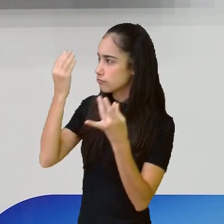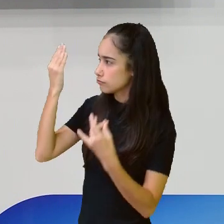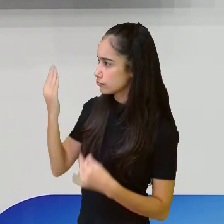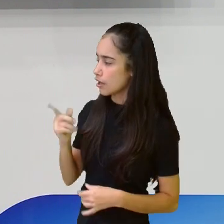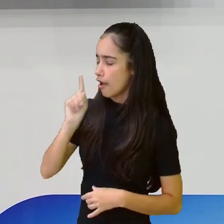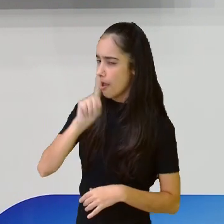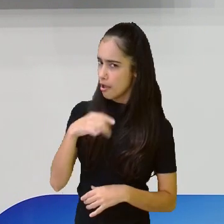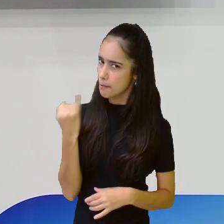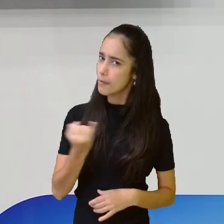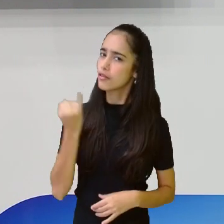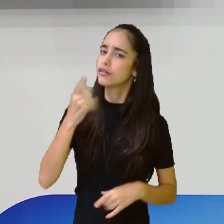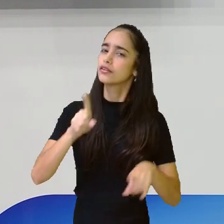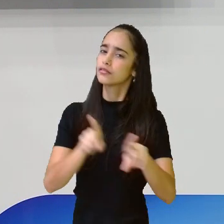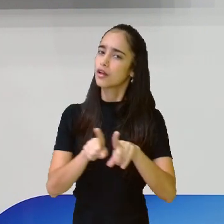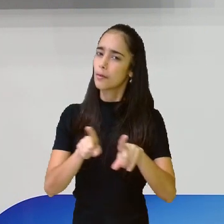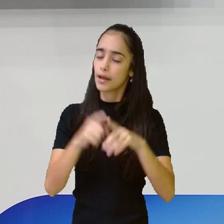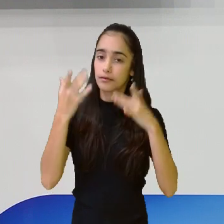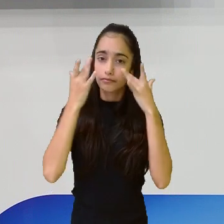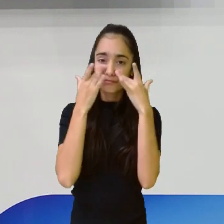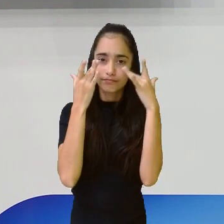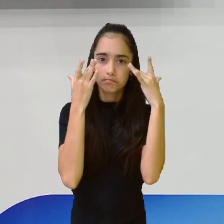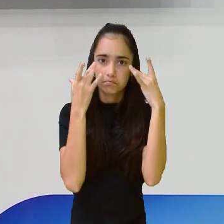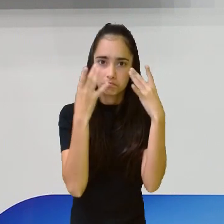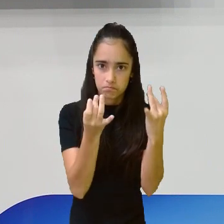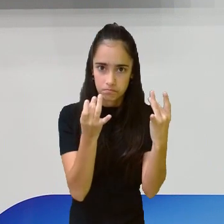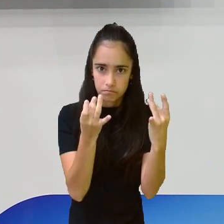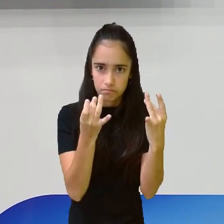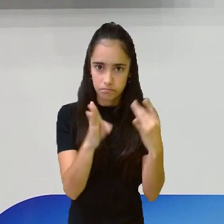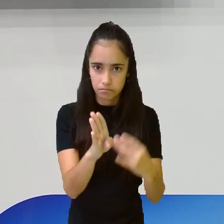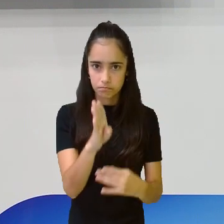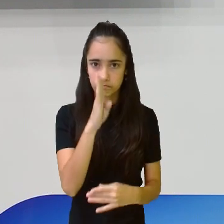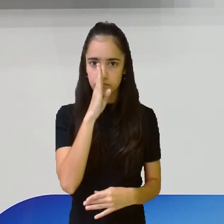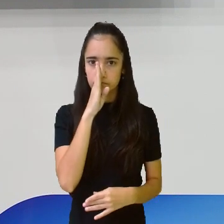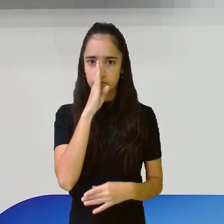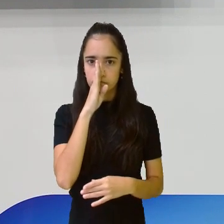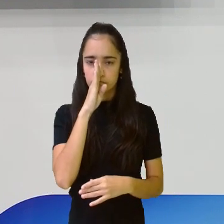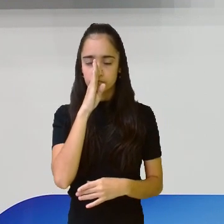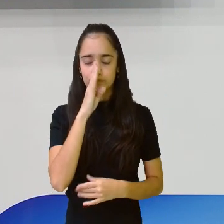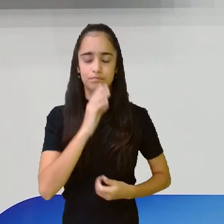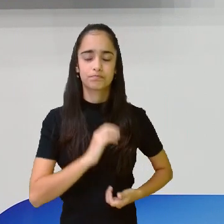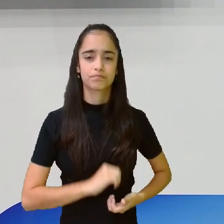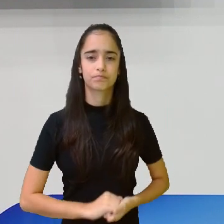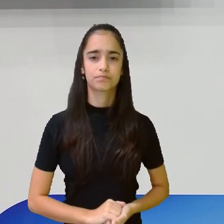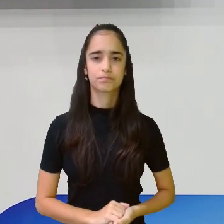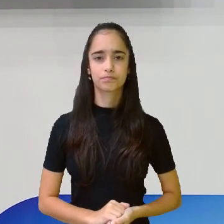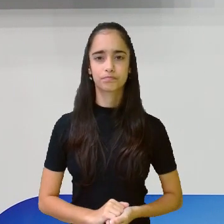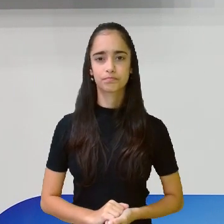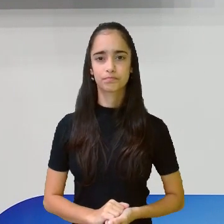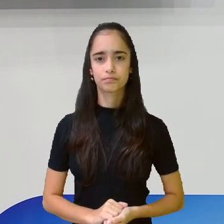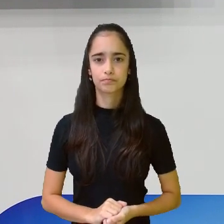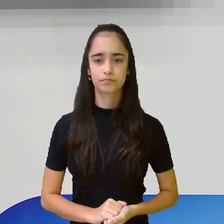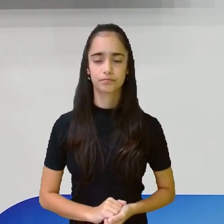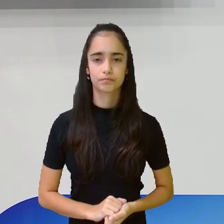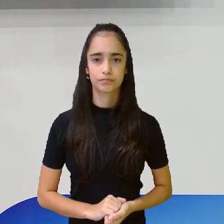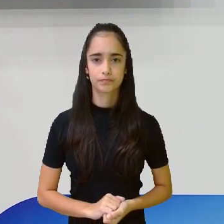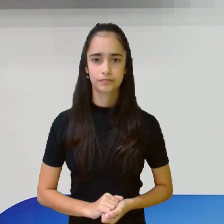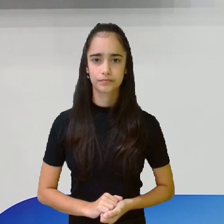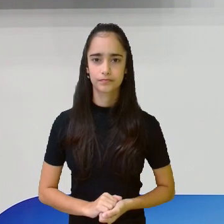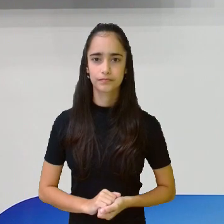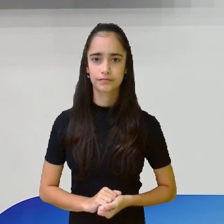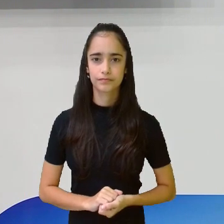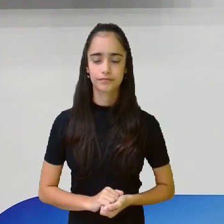nosso aprendizado. É quando a gente se faz silêncio e presta bastante atenção sobre aquilo que estamos ouvindo.